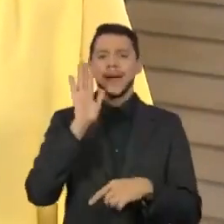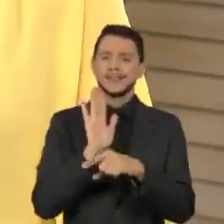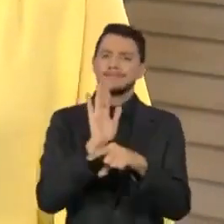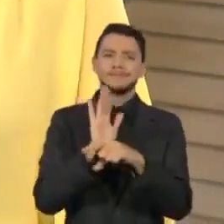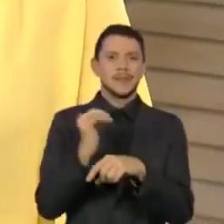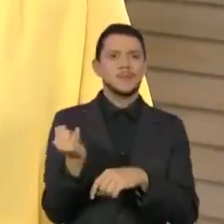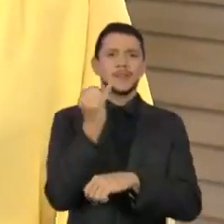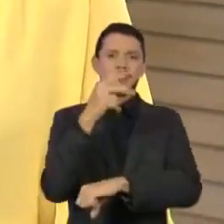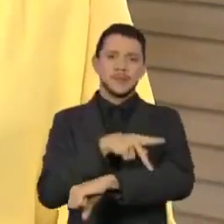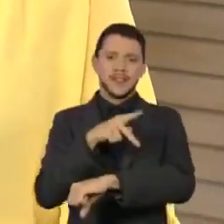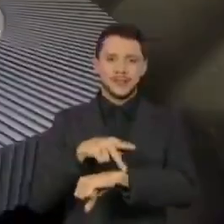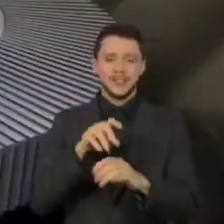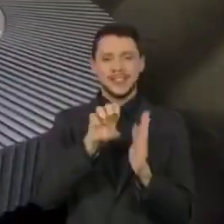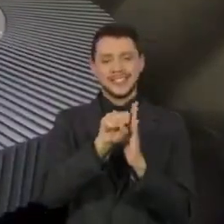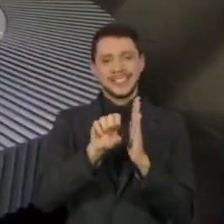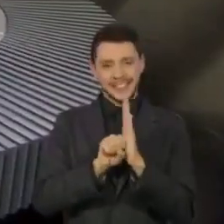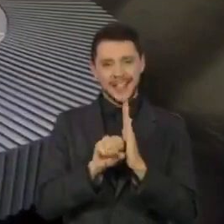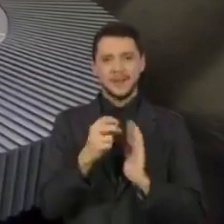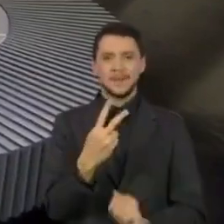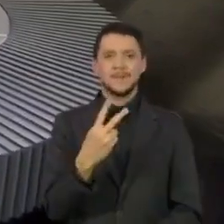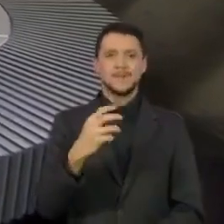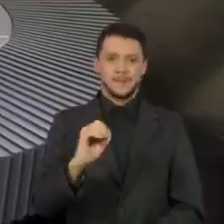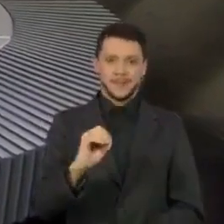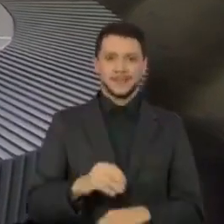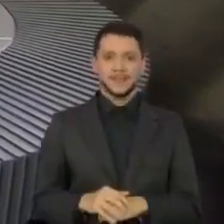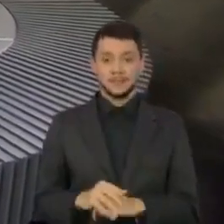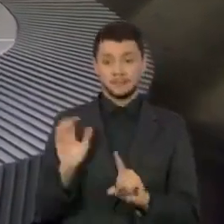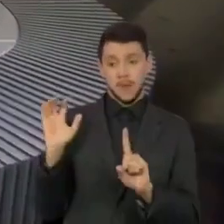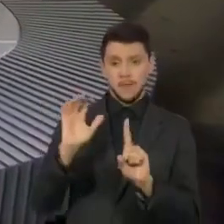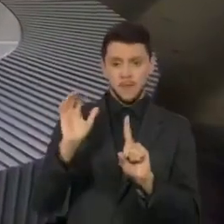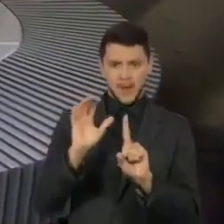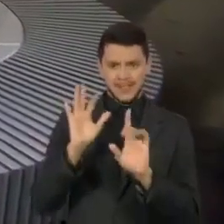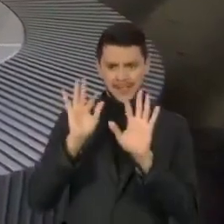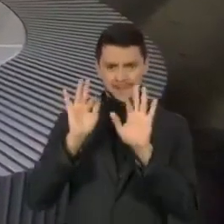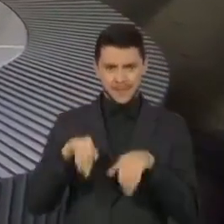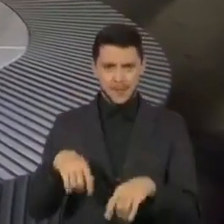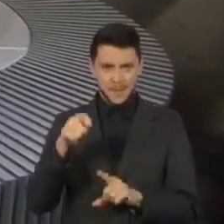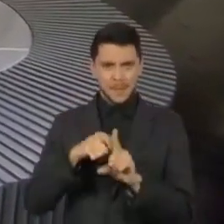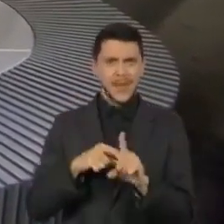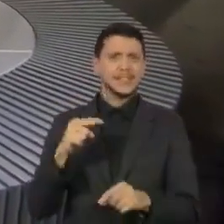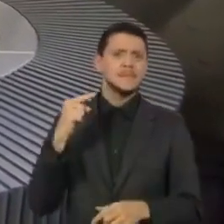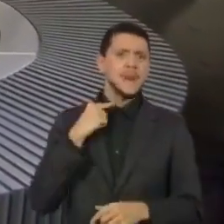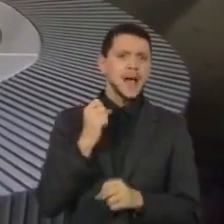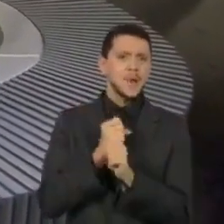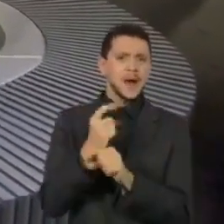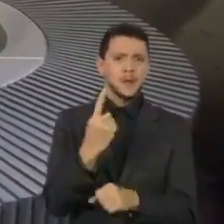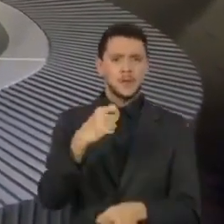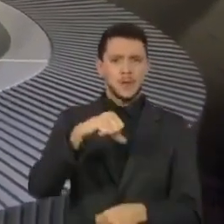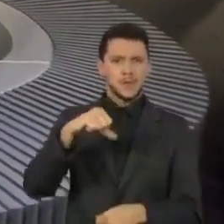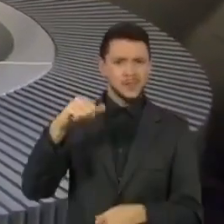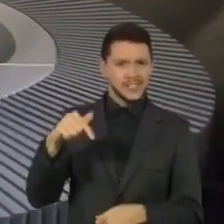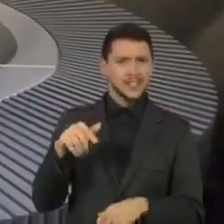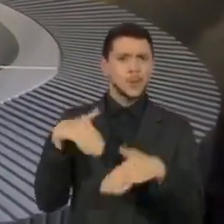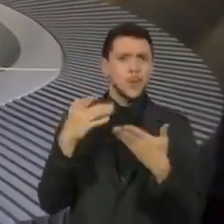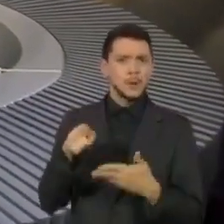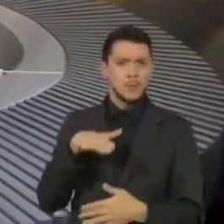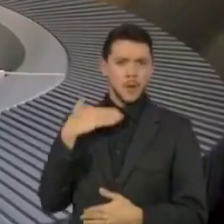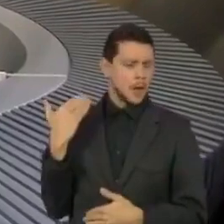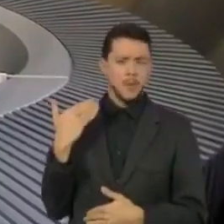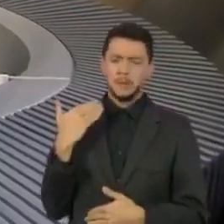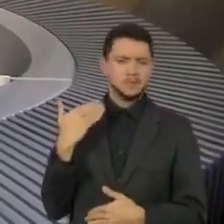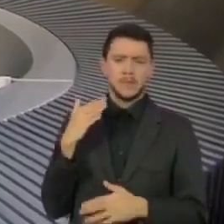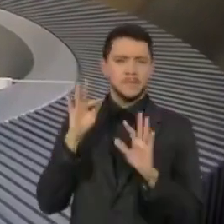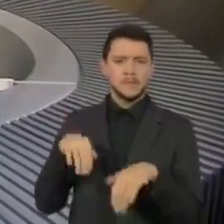pedagogia no século XX. Uma influência que não terminou em maio de 1997 com a morte dele. Paulo